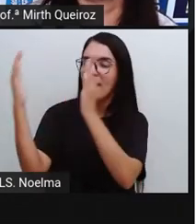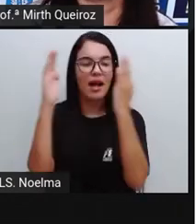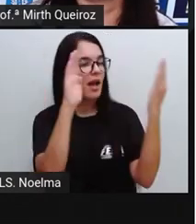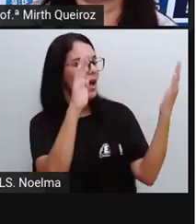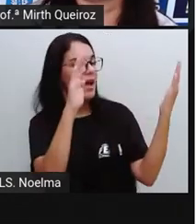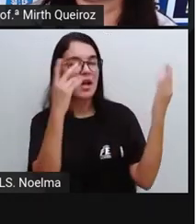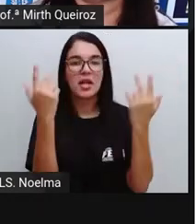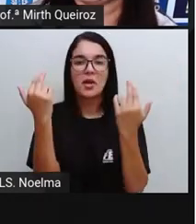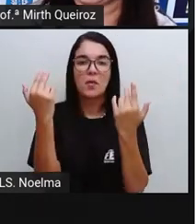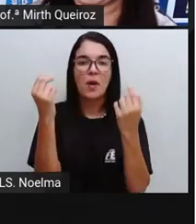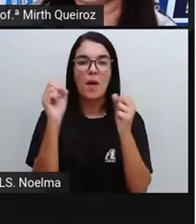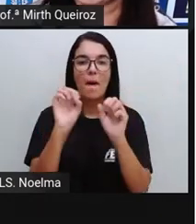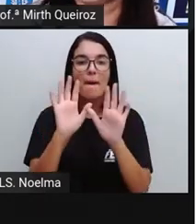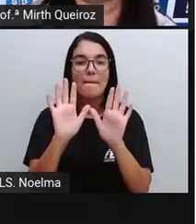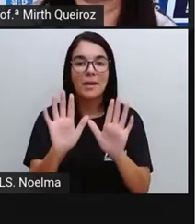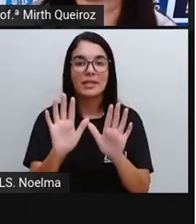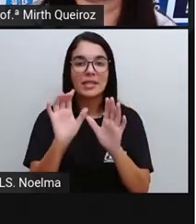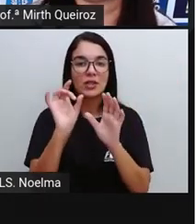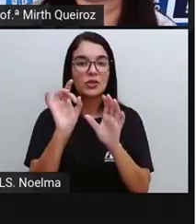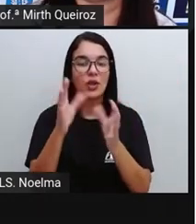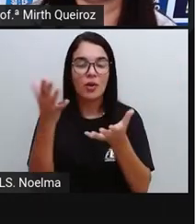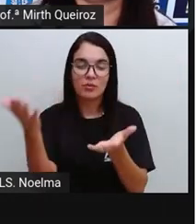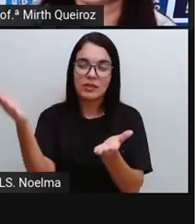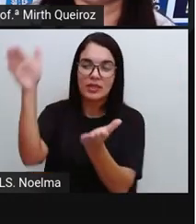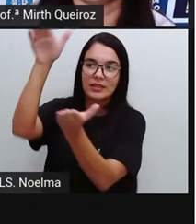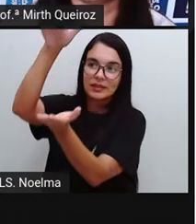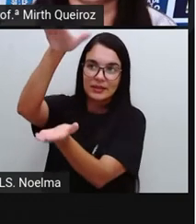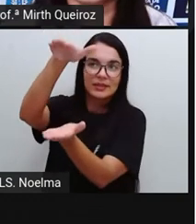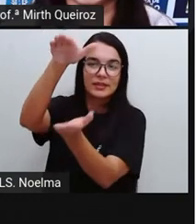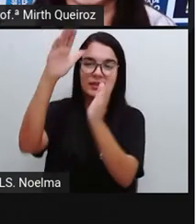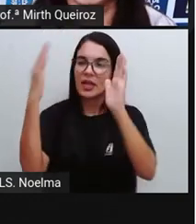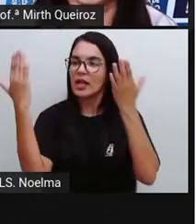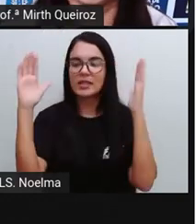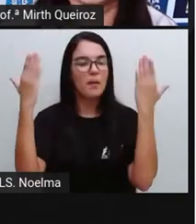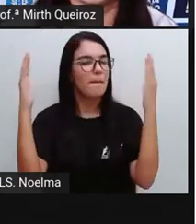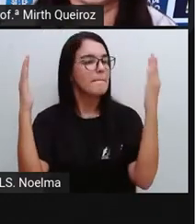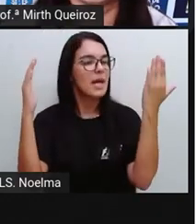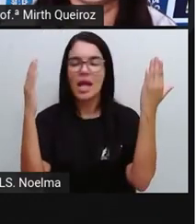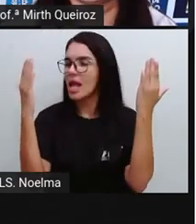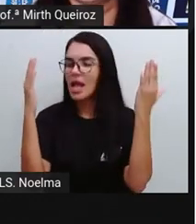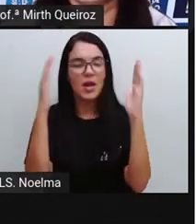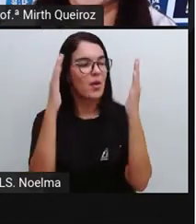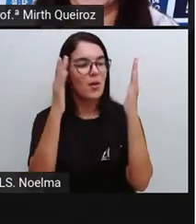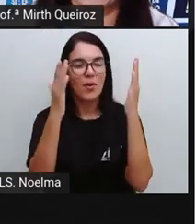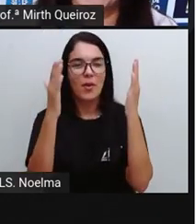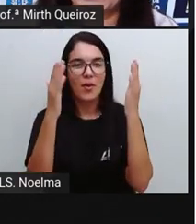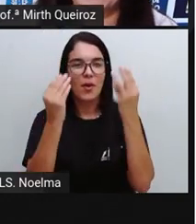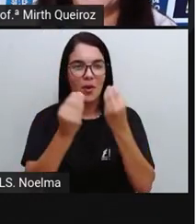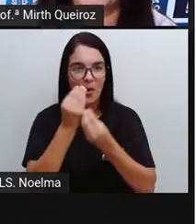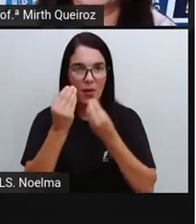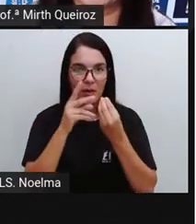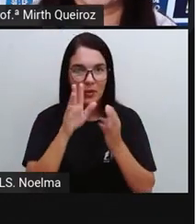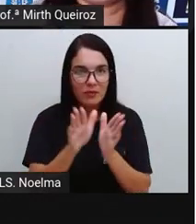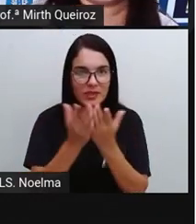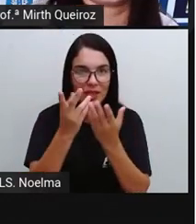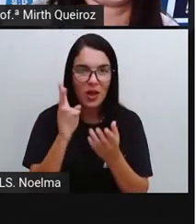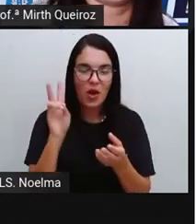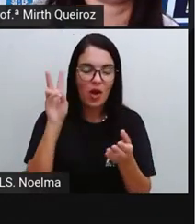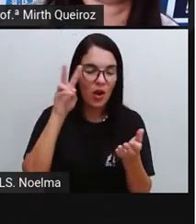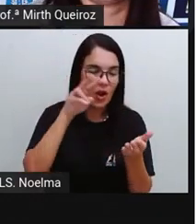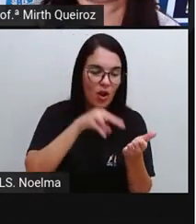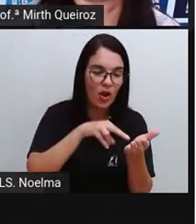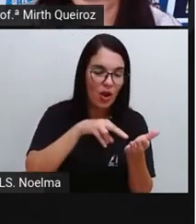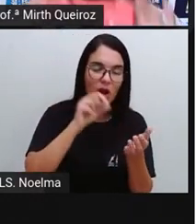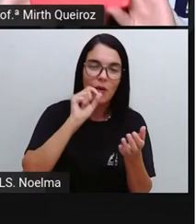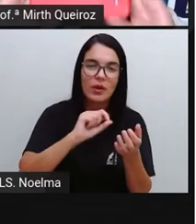Então, a gente vai fazer a imagem como se fosse um espelho. Quando você coloca o espelho ali deitado, você